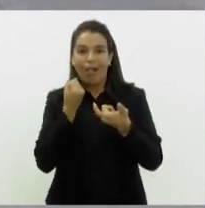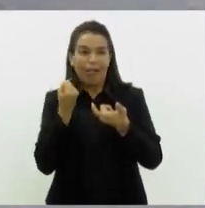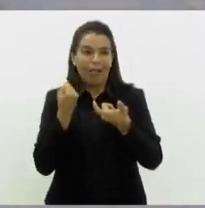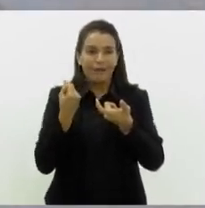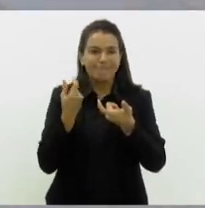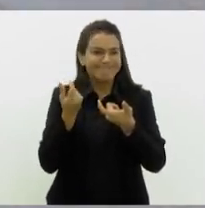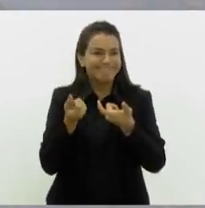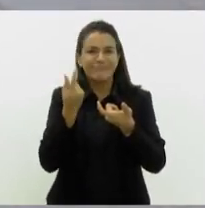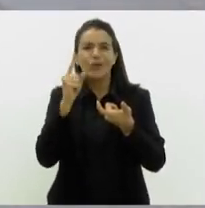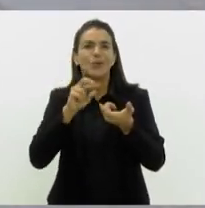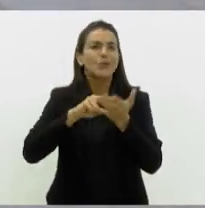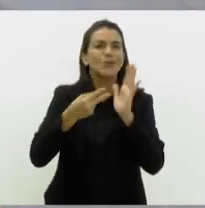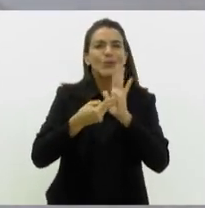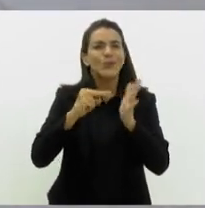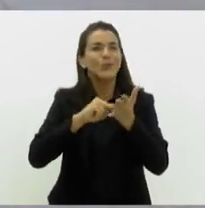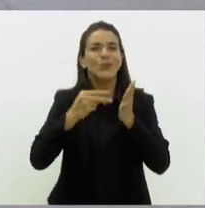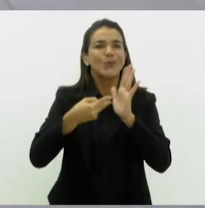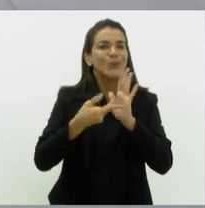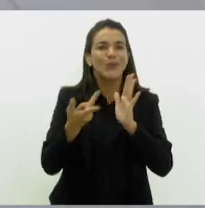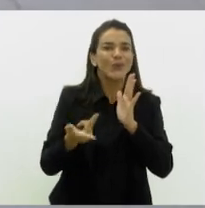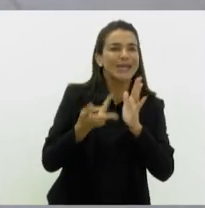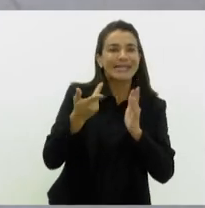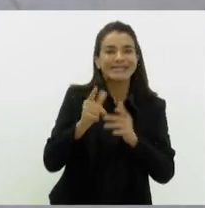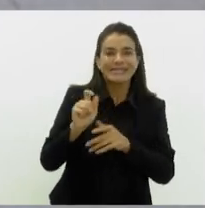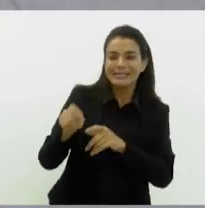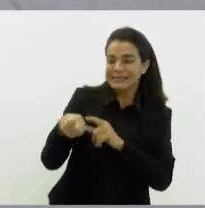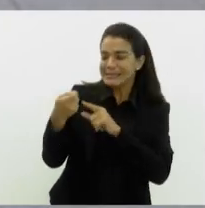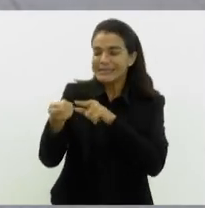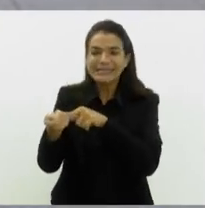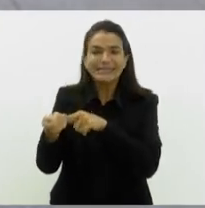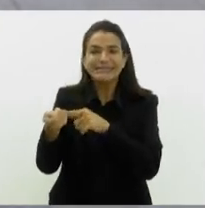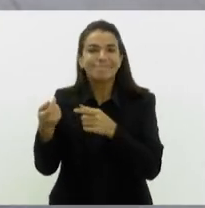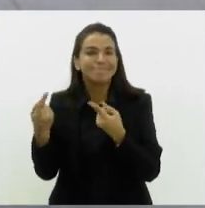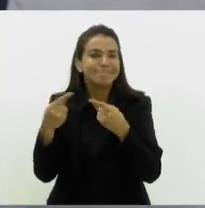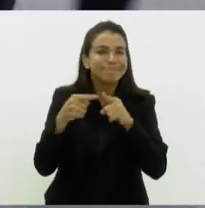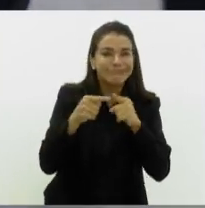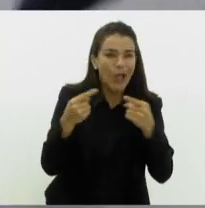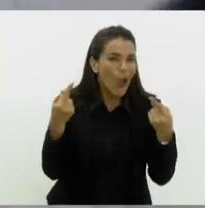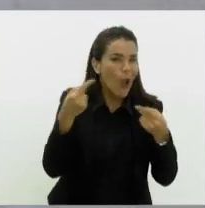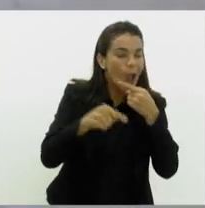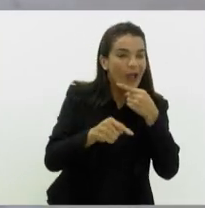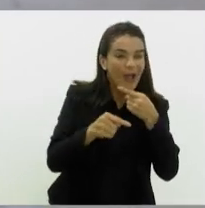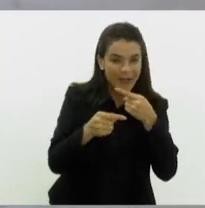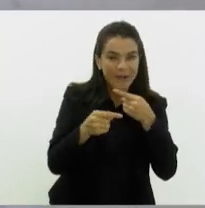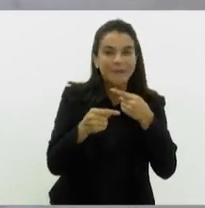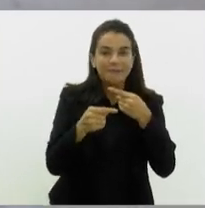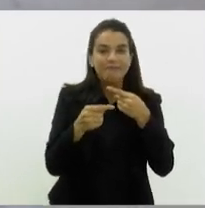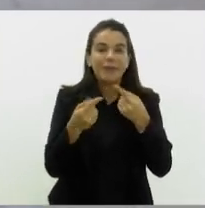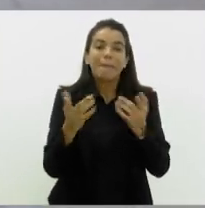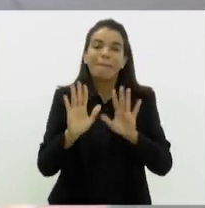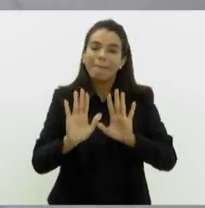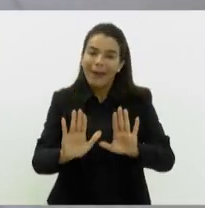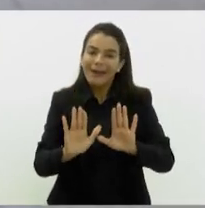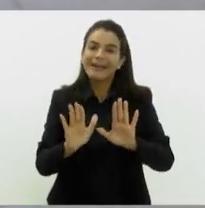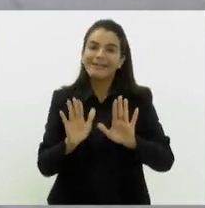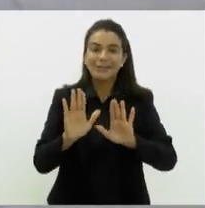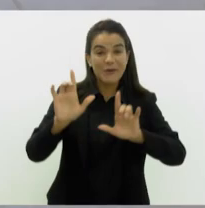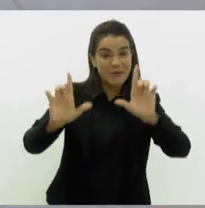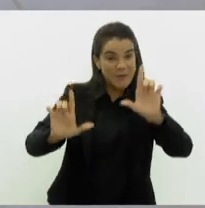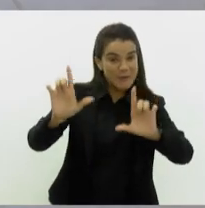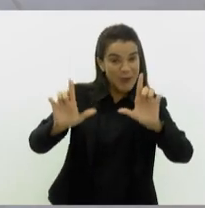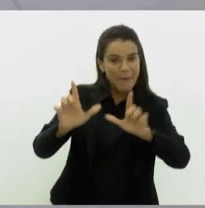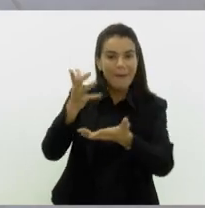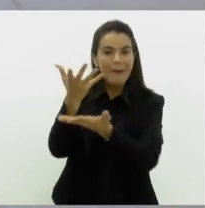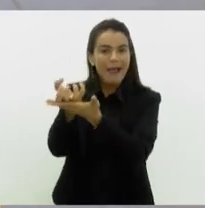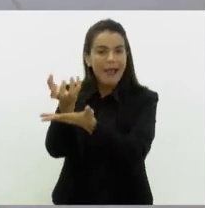certo estranhamento, e você não conter a sinalização certa para aquela terminologia. Mas, como os programas também são